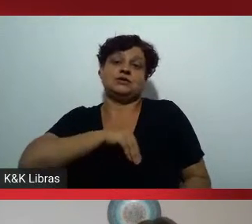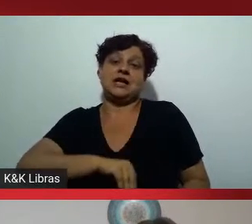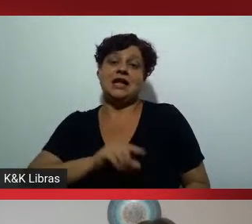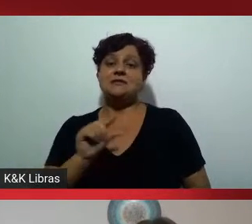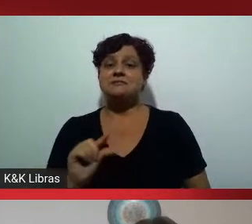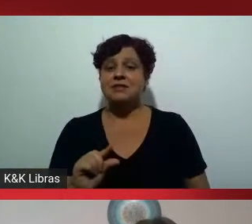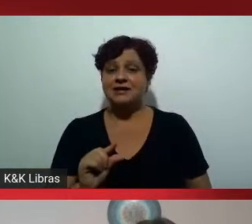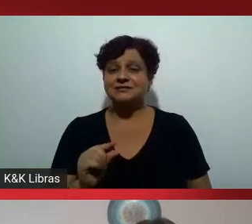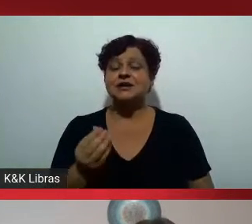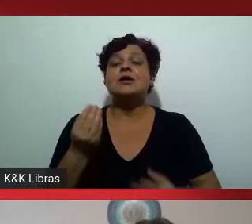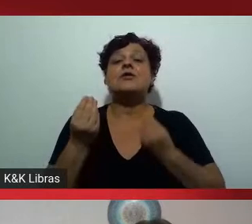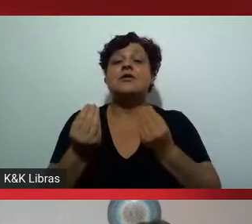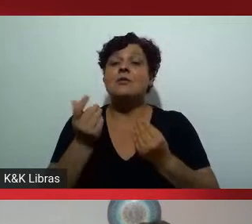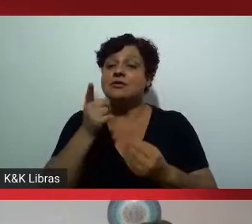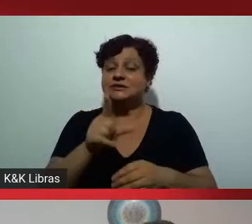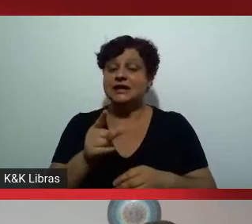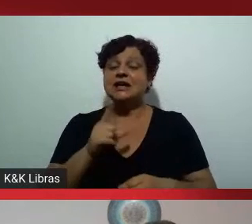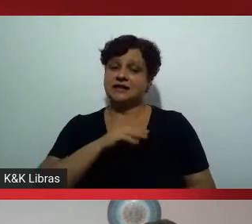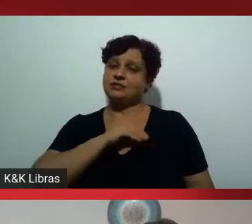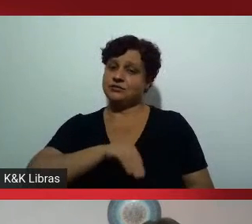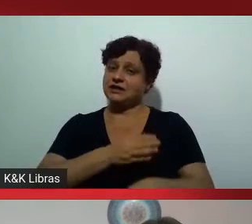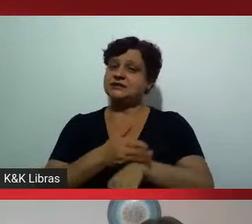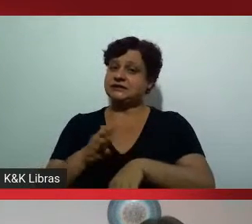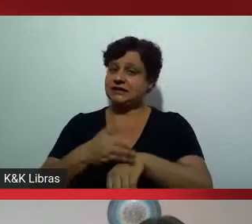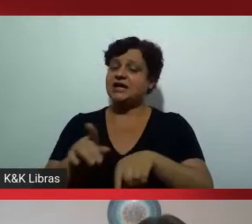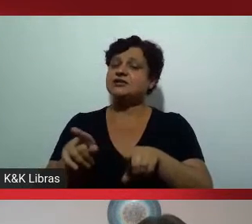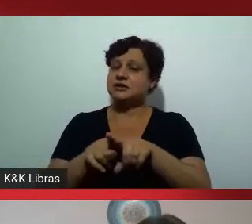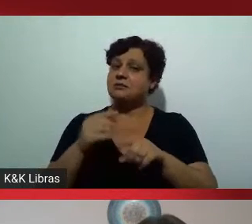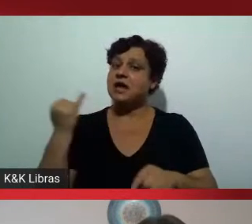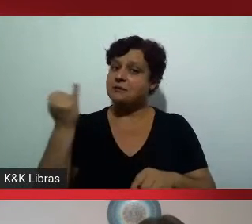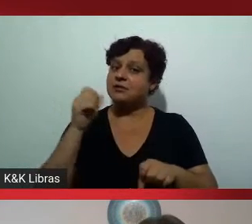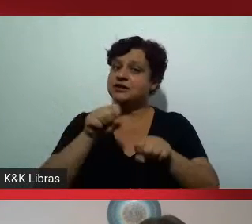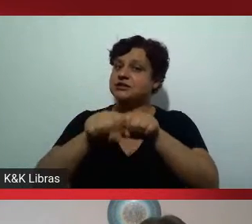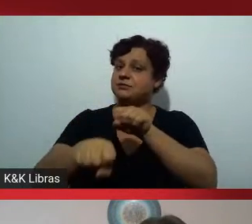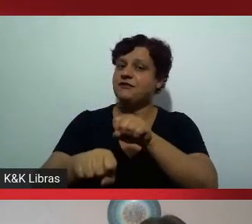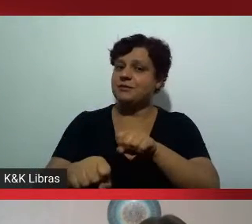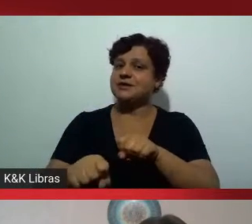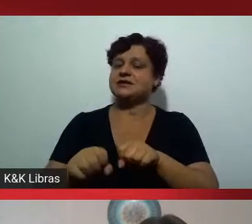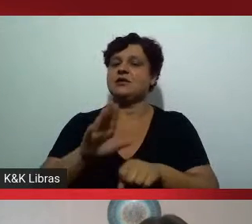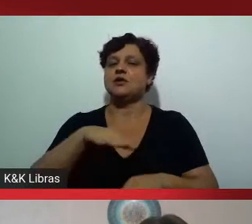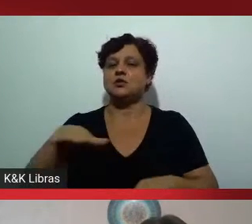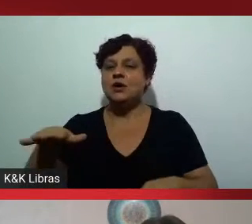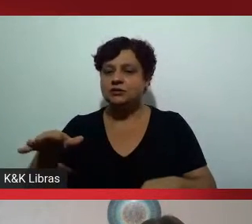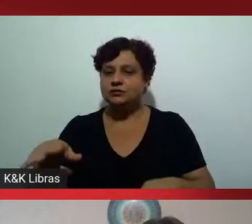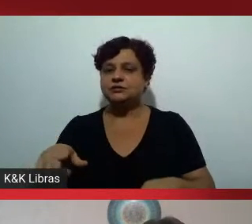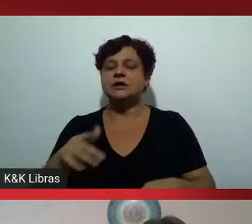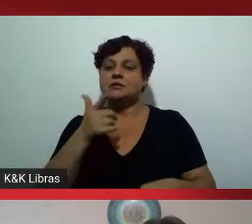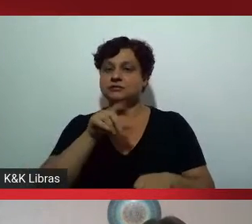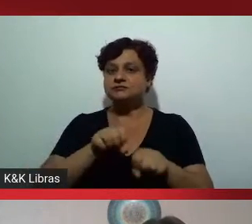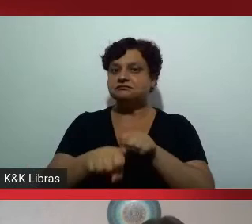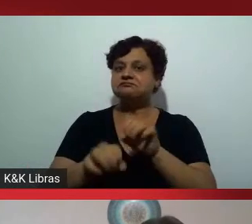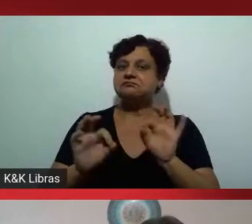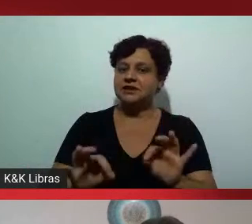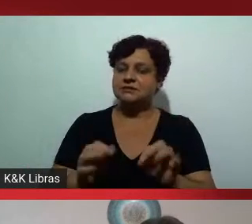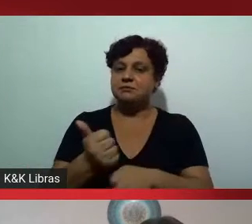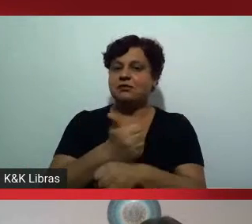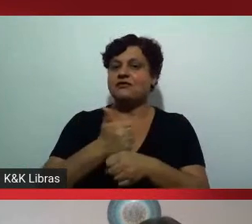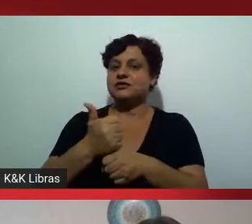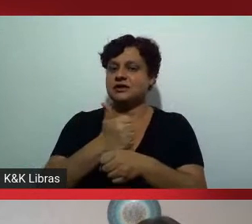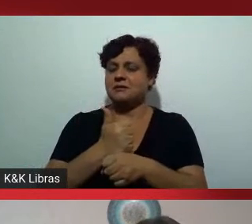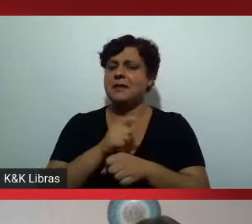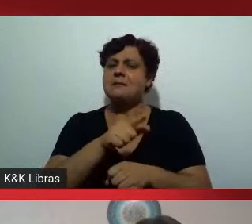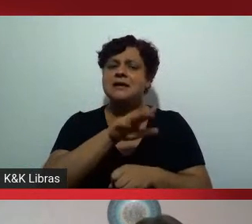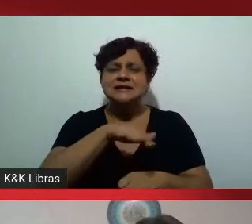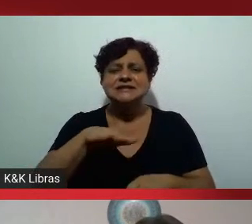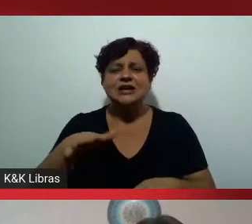nem que seja com uma renda de estágio, porque o estágio é muito importante para a formação do aluno, para a formação profissional, mas esse aluno que vem de uma